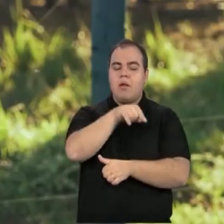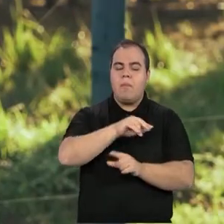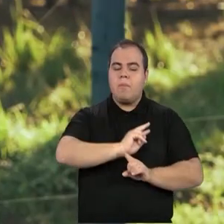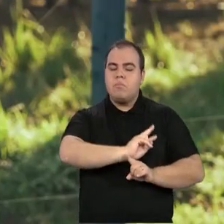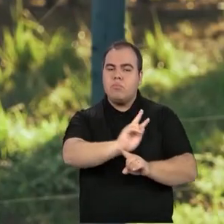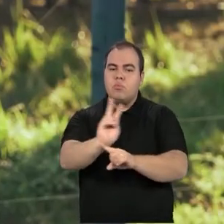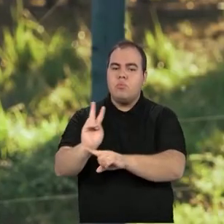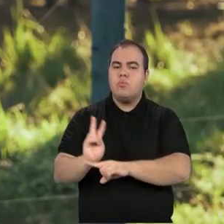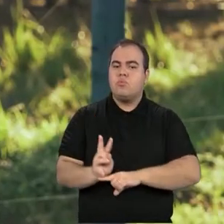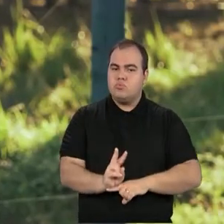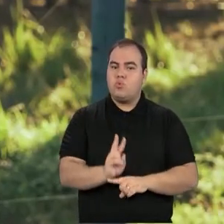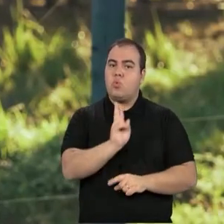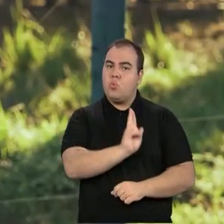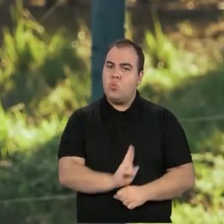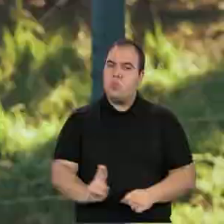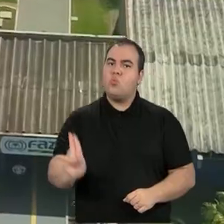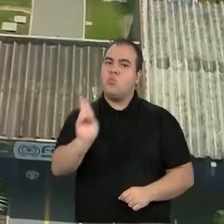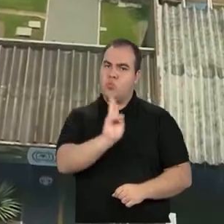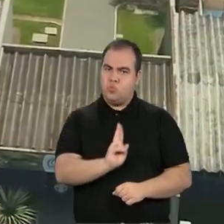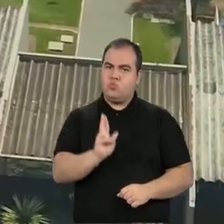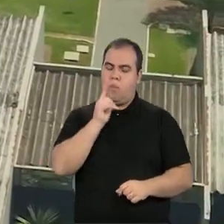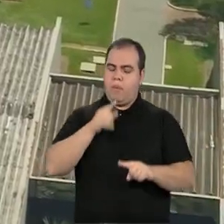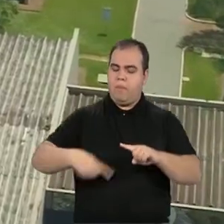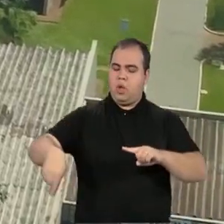utiliza de bebedouros artificiais.